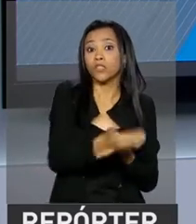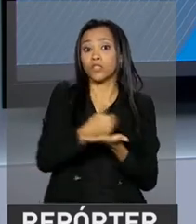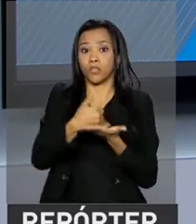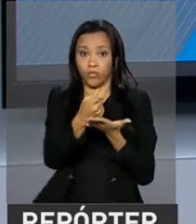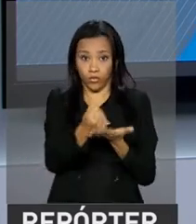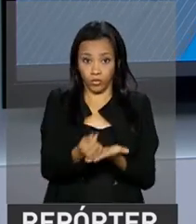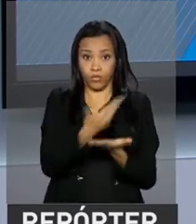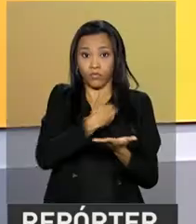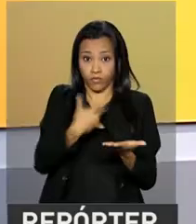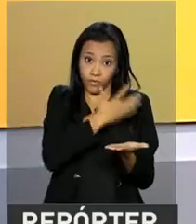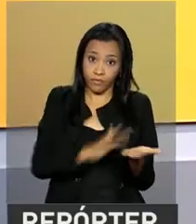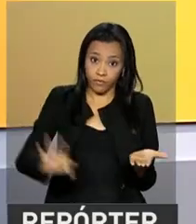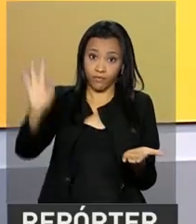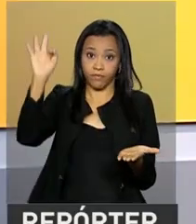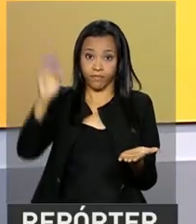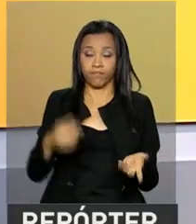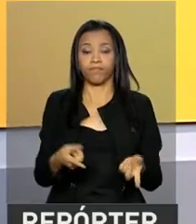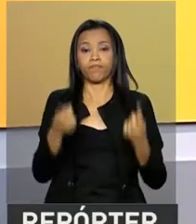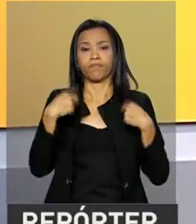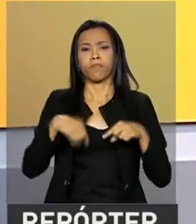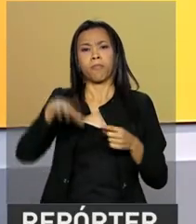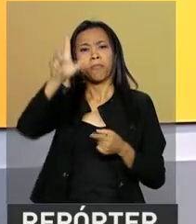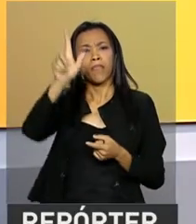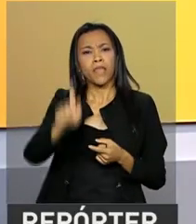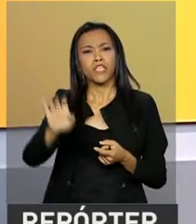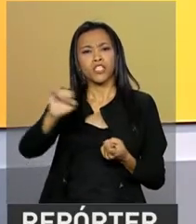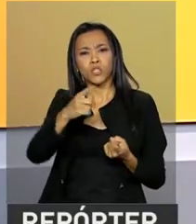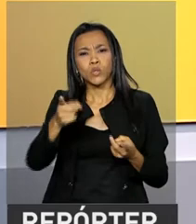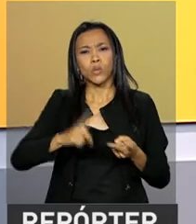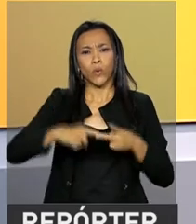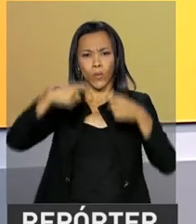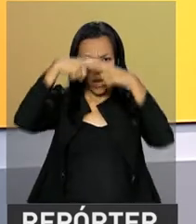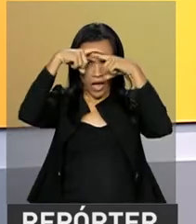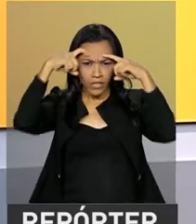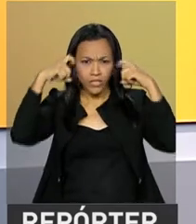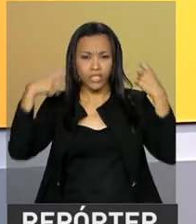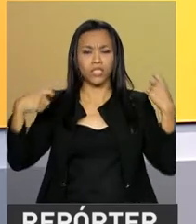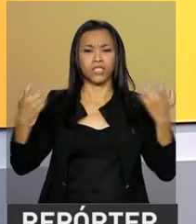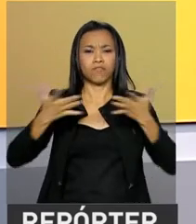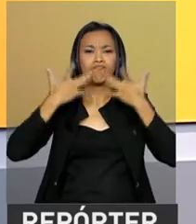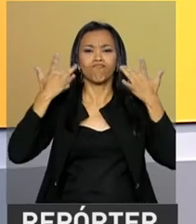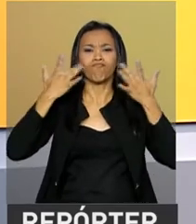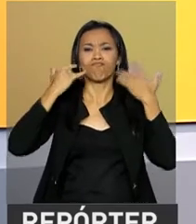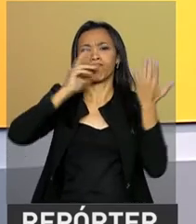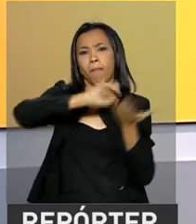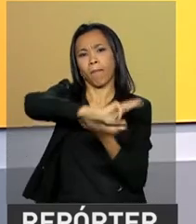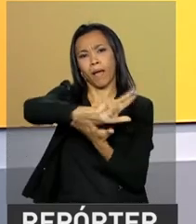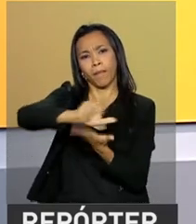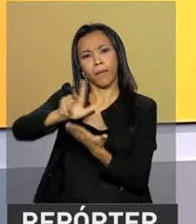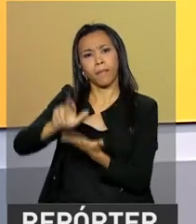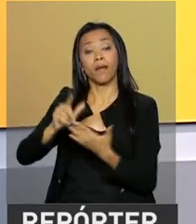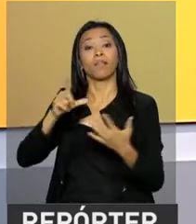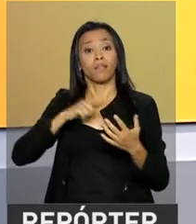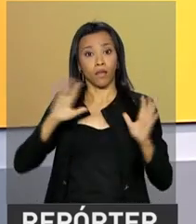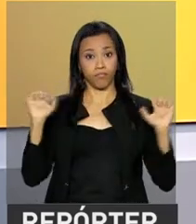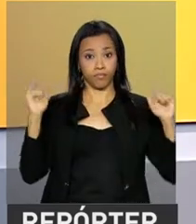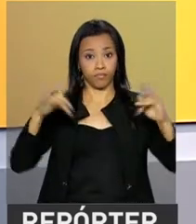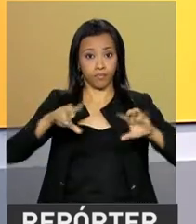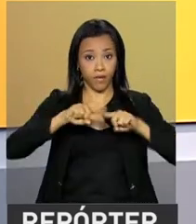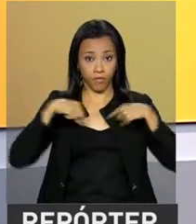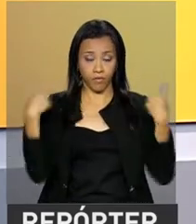Público Federal. E gestores, artistas e produtores culturais participam de reuniões com